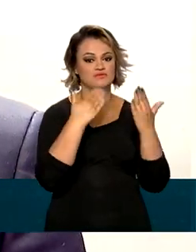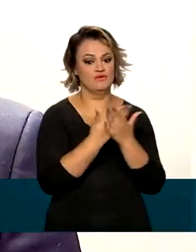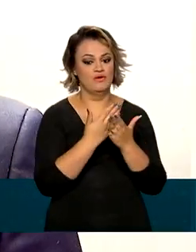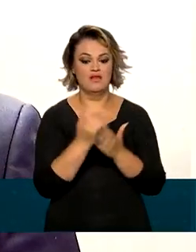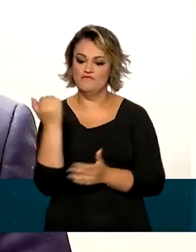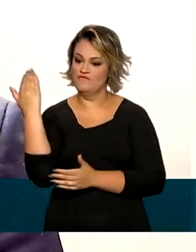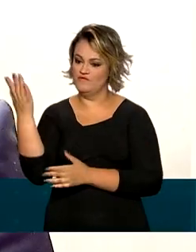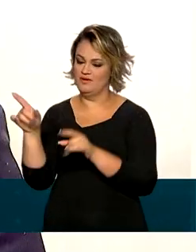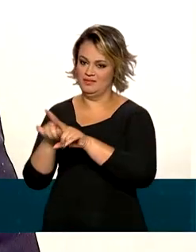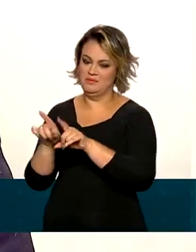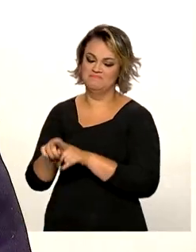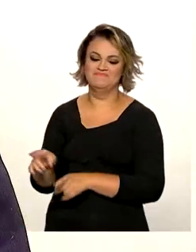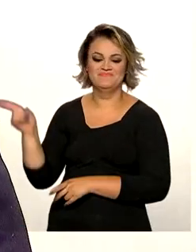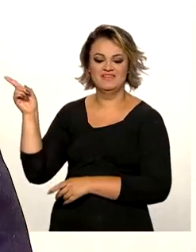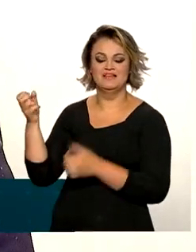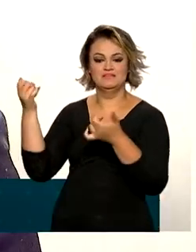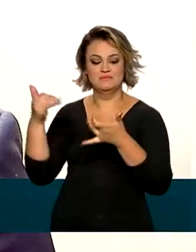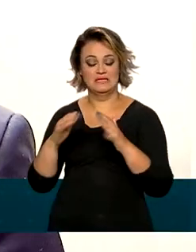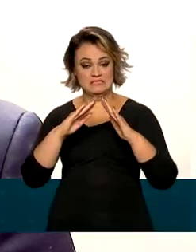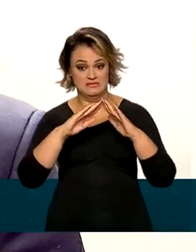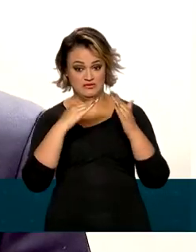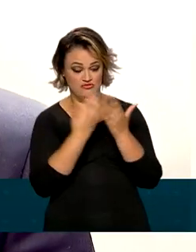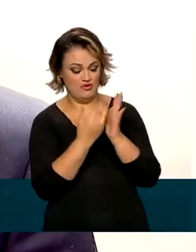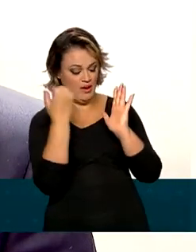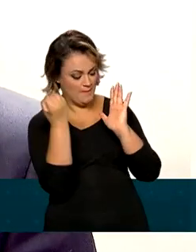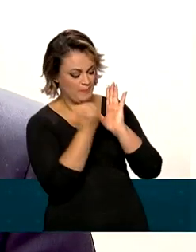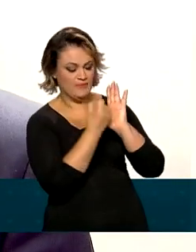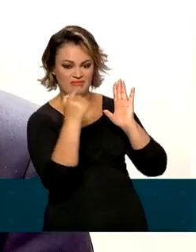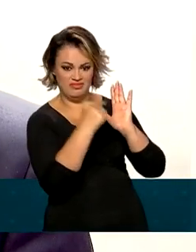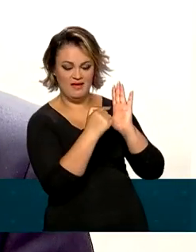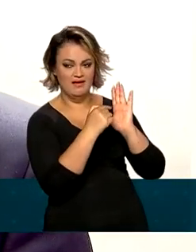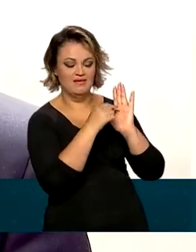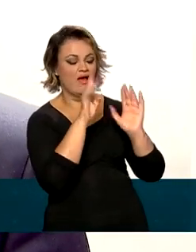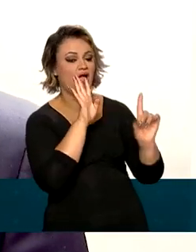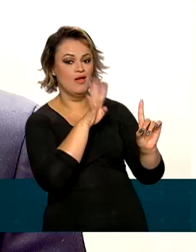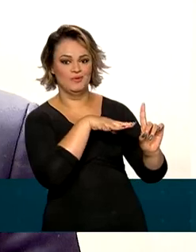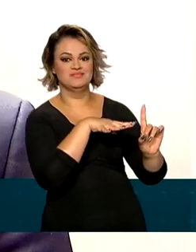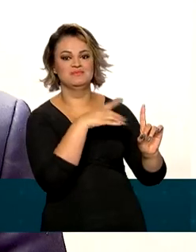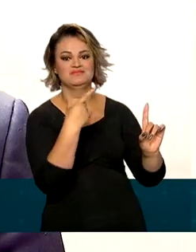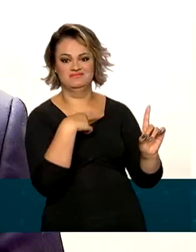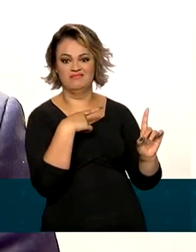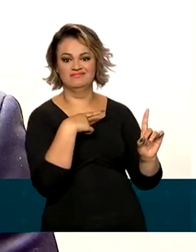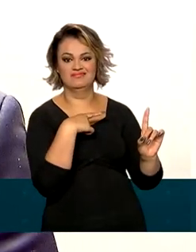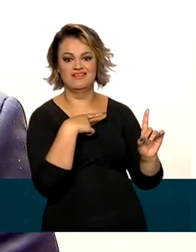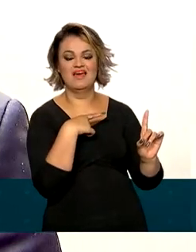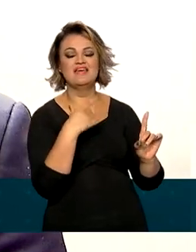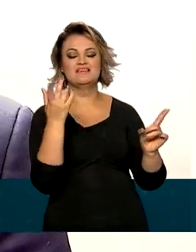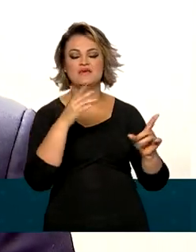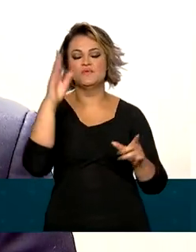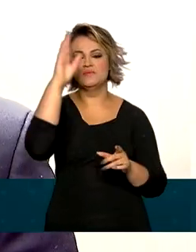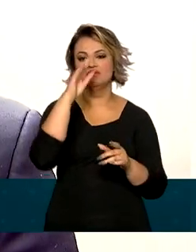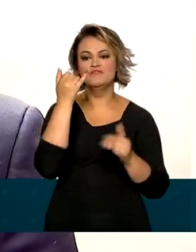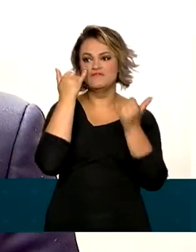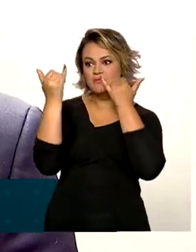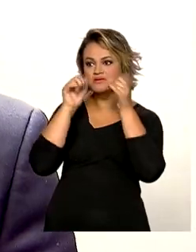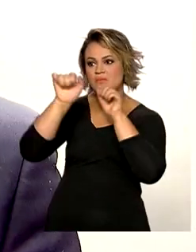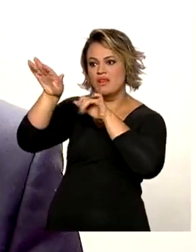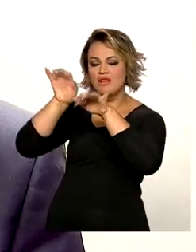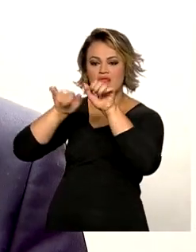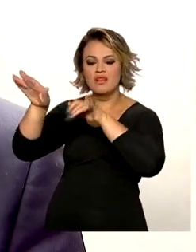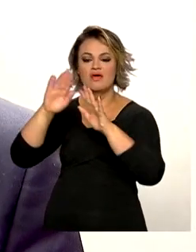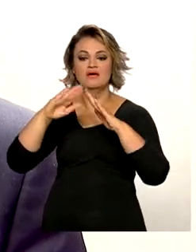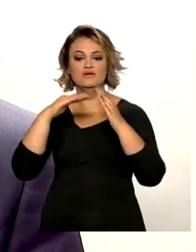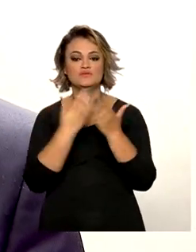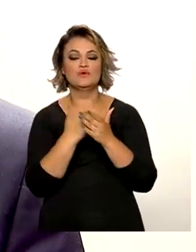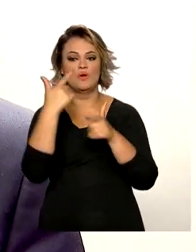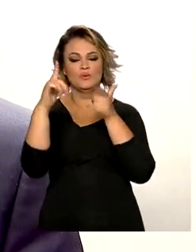A partir do momento que uma escola ganhou um selo, ela começa a ser reconhecida no Brasil, e a gente difunde toda essa informação, e outras